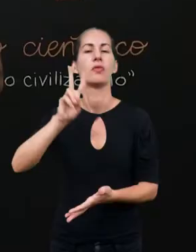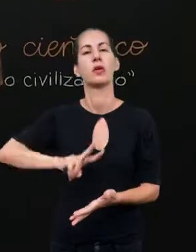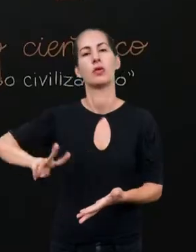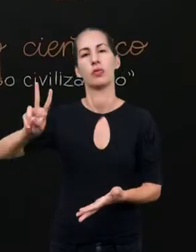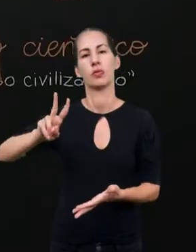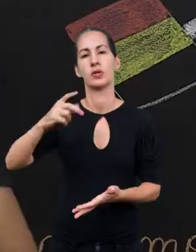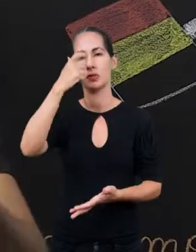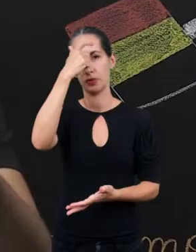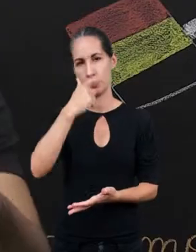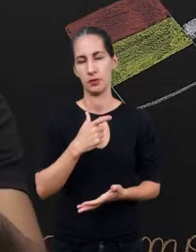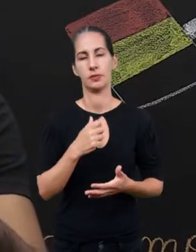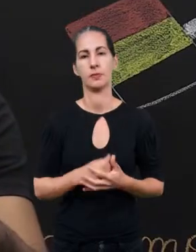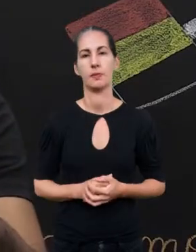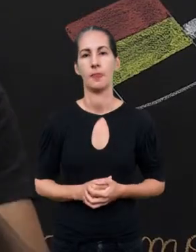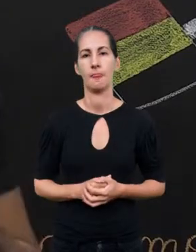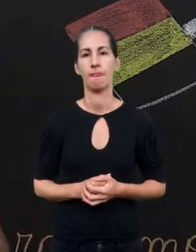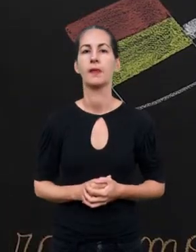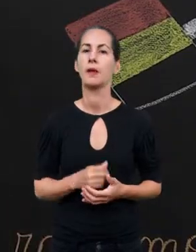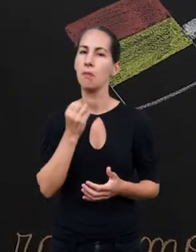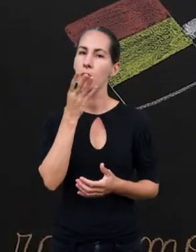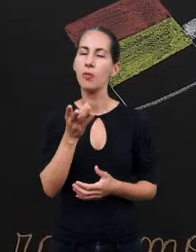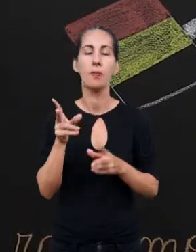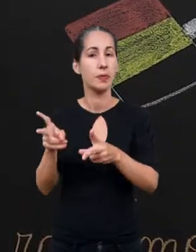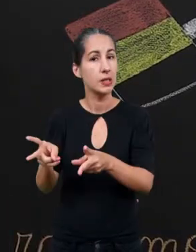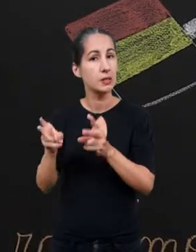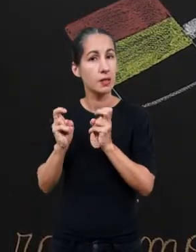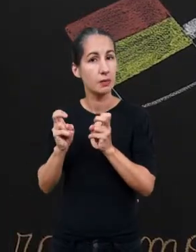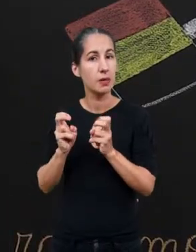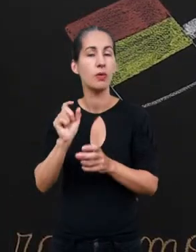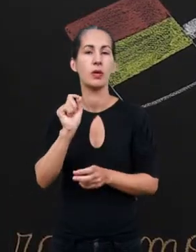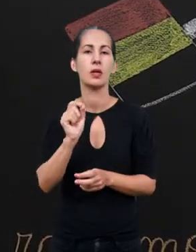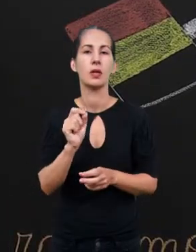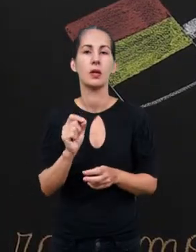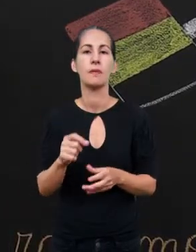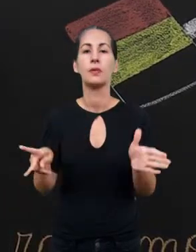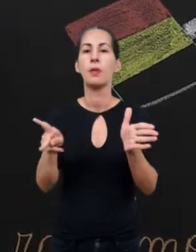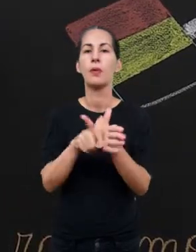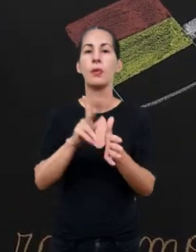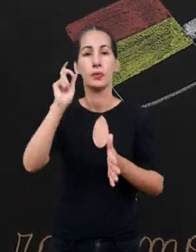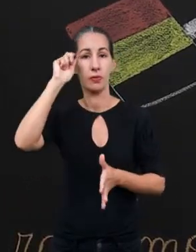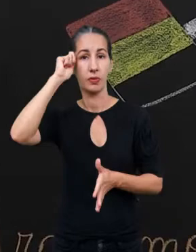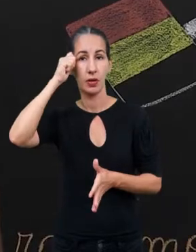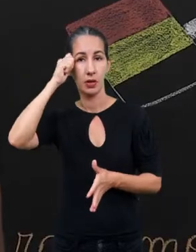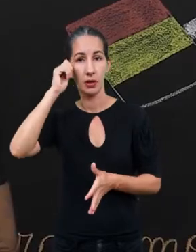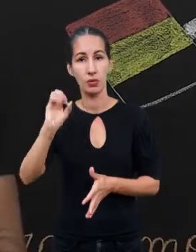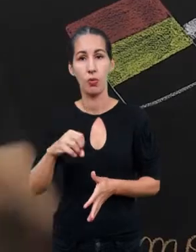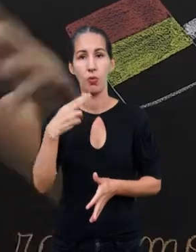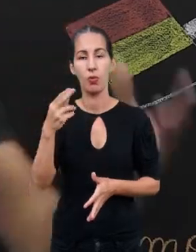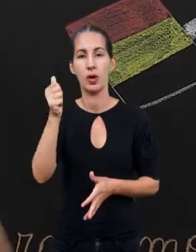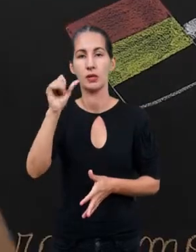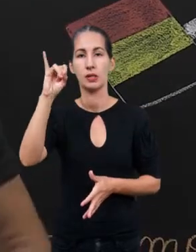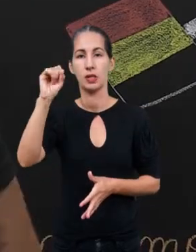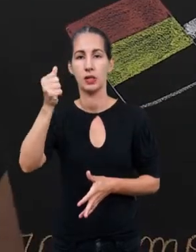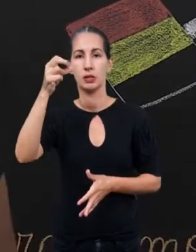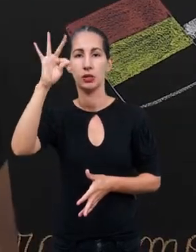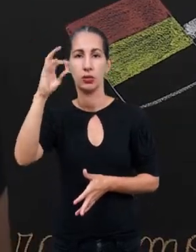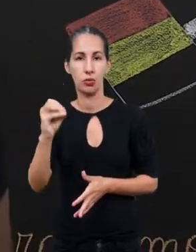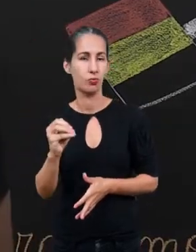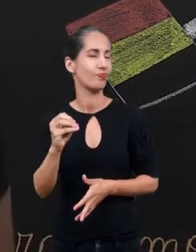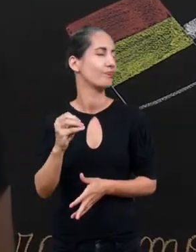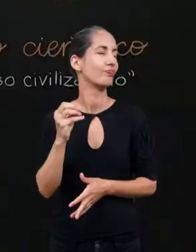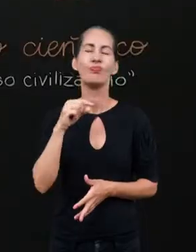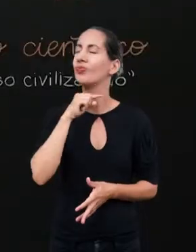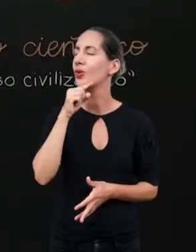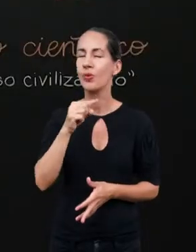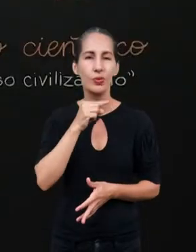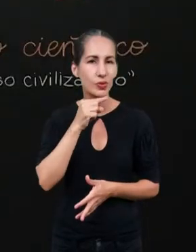civilizados. E é muito interessante perceber que os próprios africanos ou asiáticos não se concebem desta